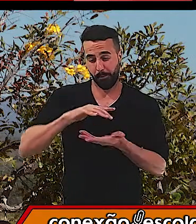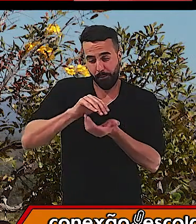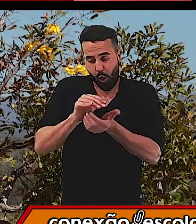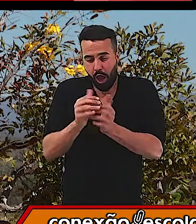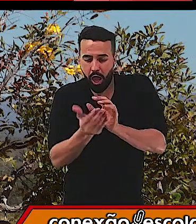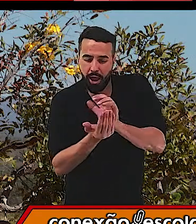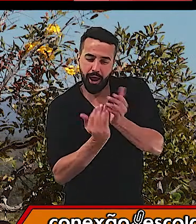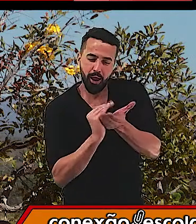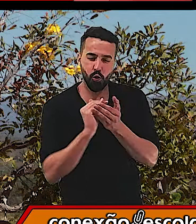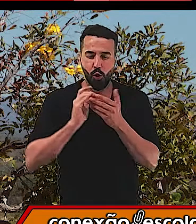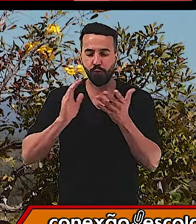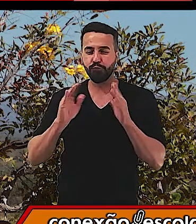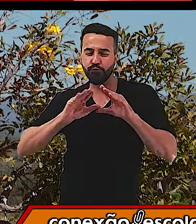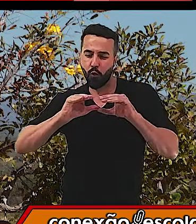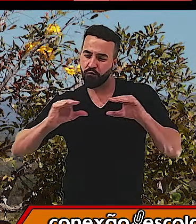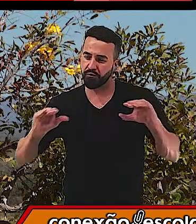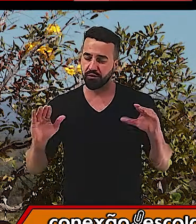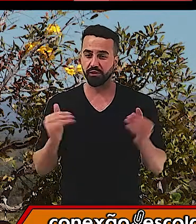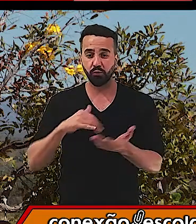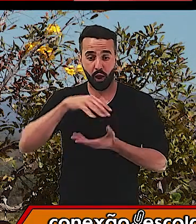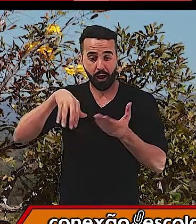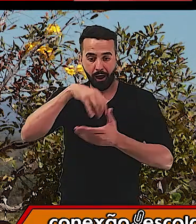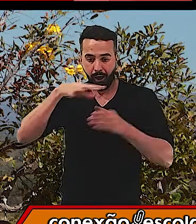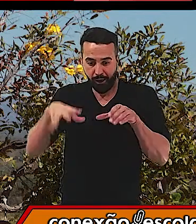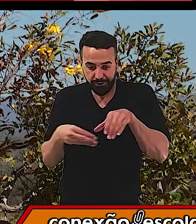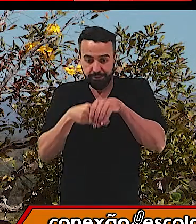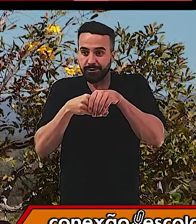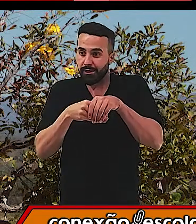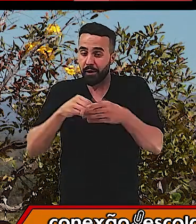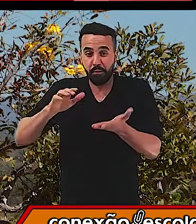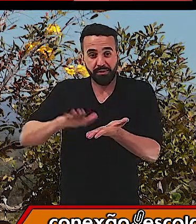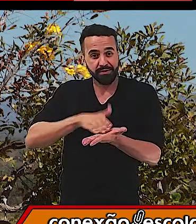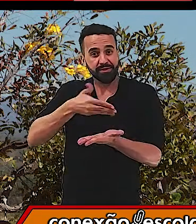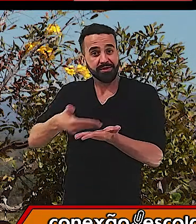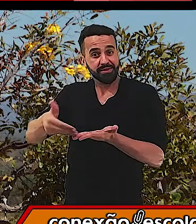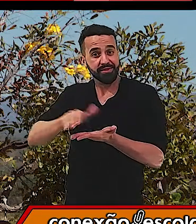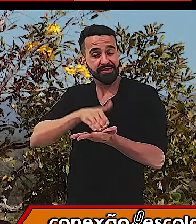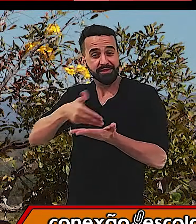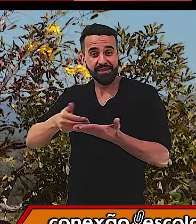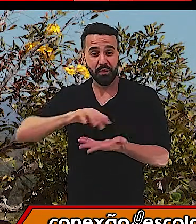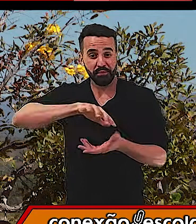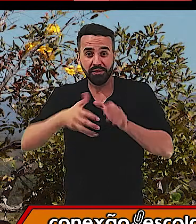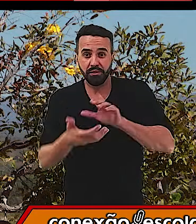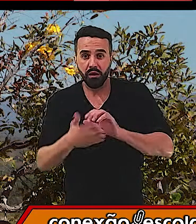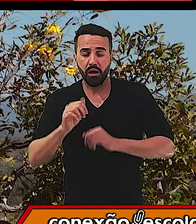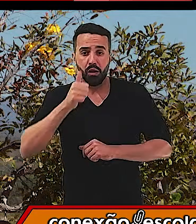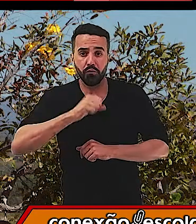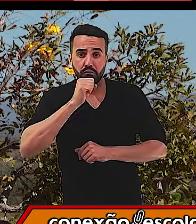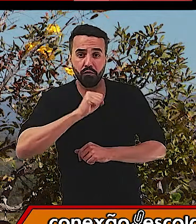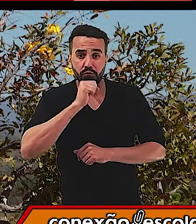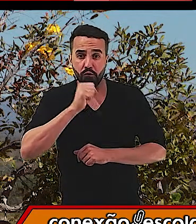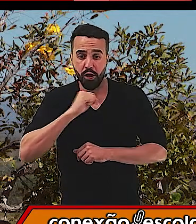redondo e fofinho, de creme recheado na manteiga amassado. A avó não me